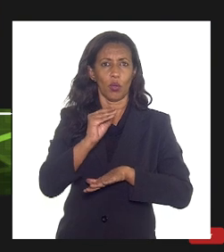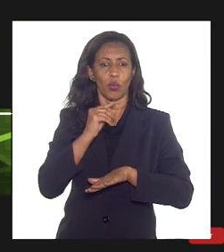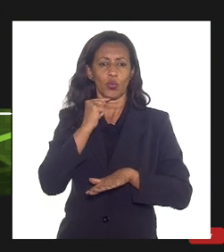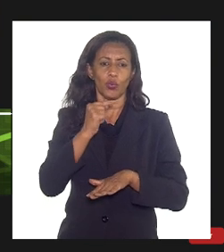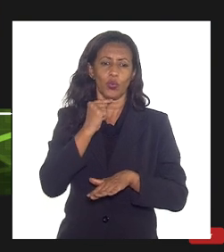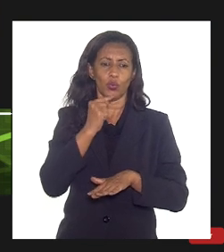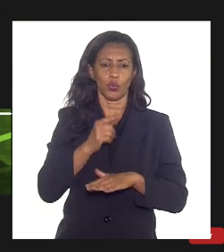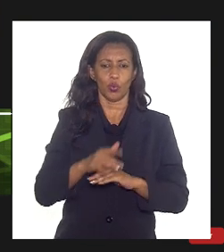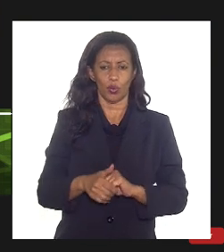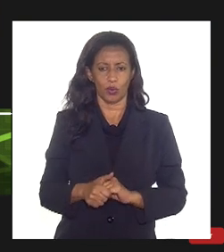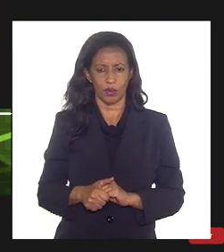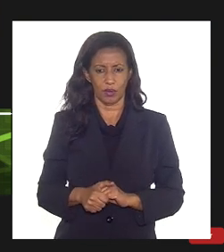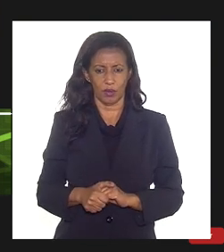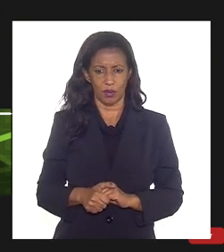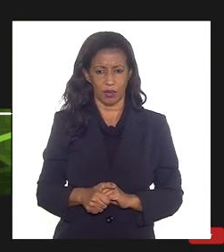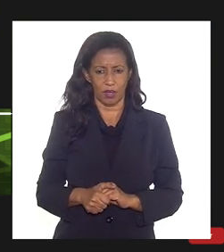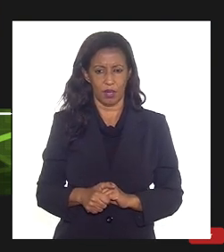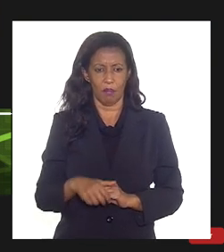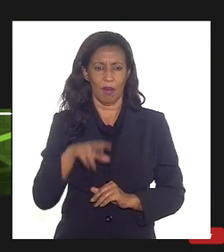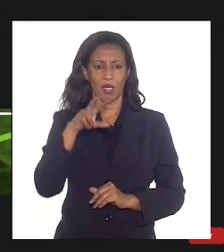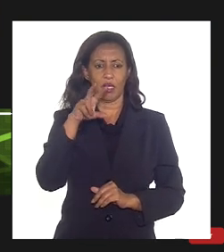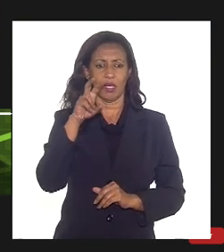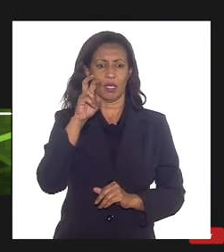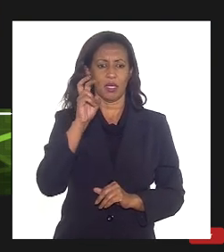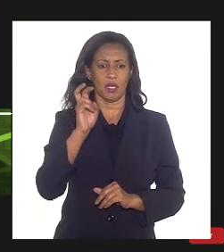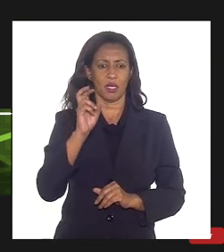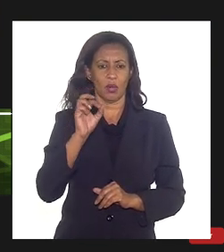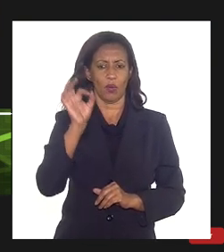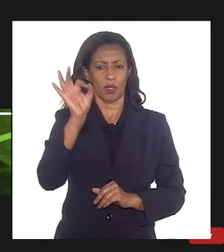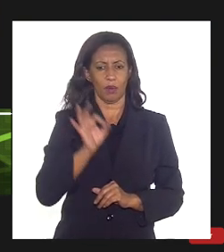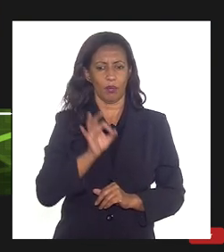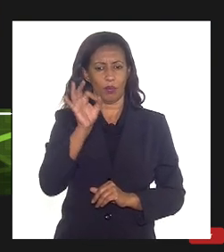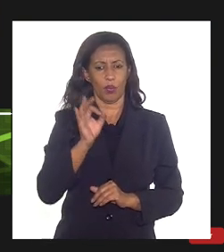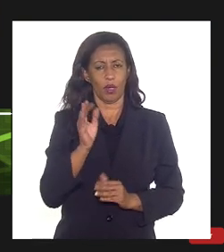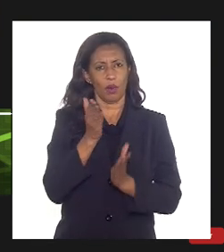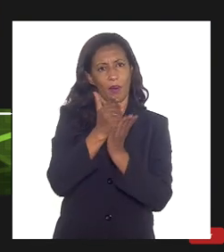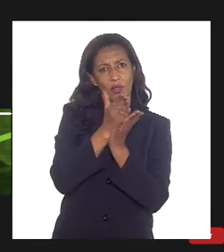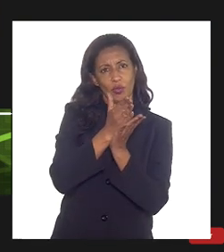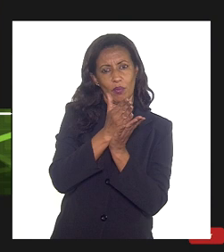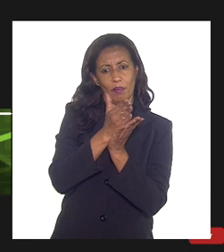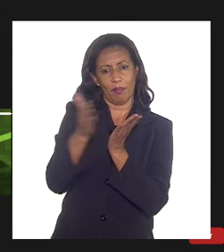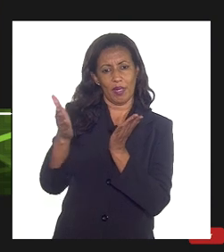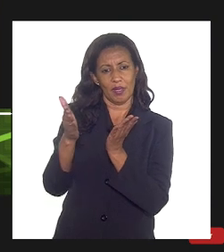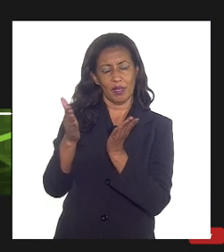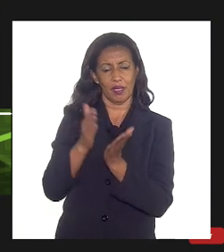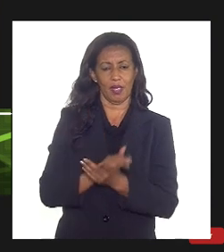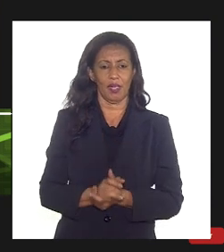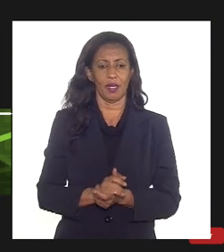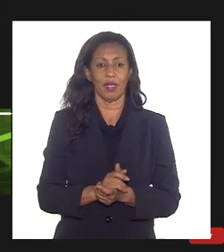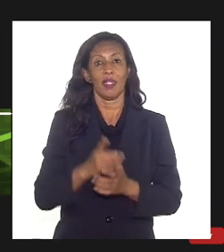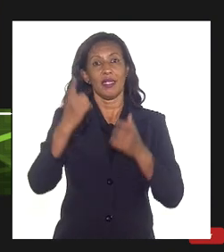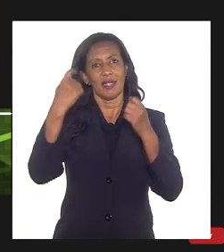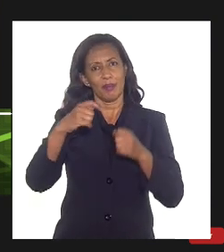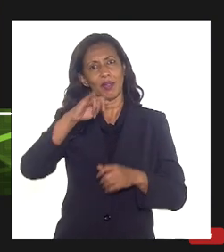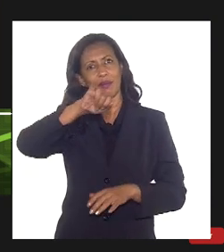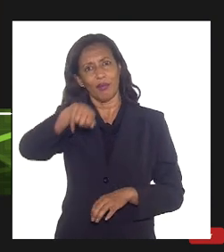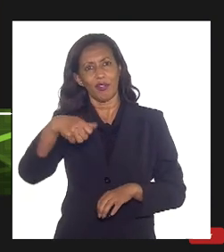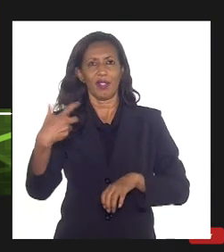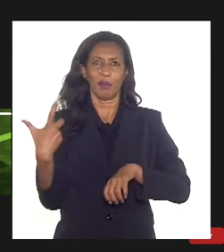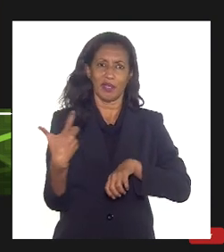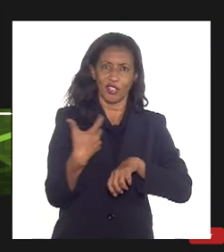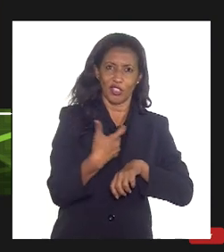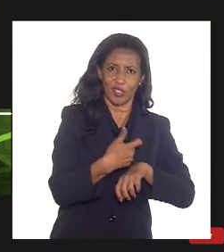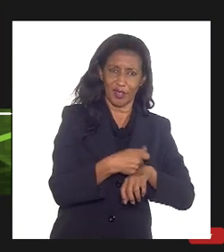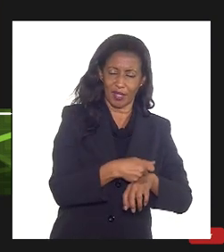50% sim é mais ou menos 50% por conta que uma parcela desse gás precisa ser reinjetada num reservatório